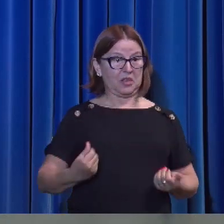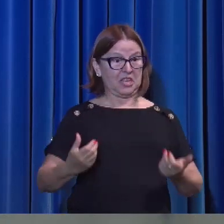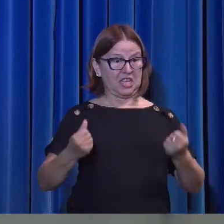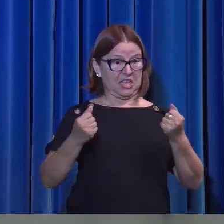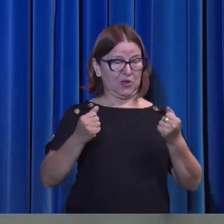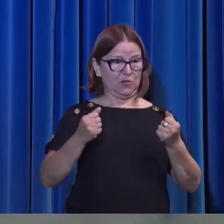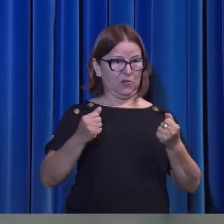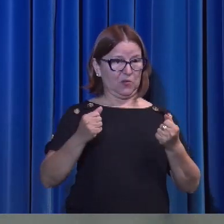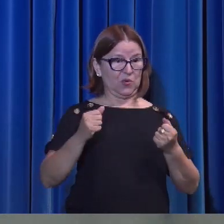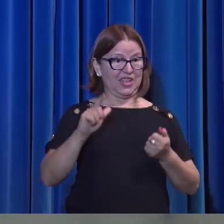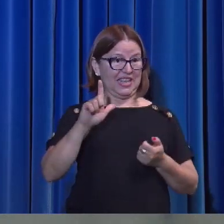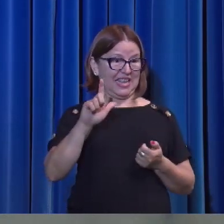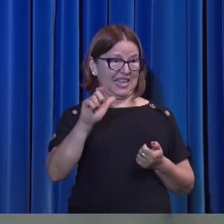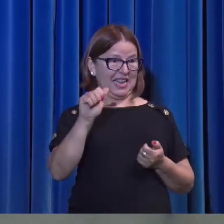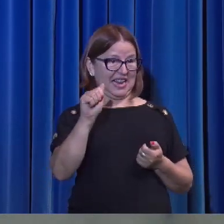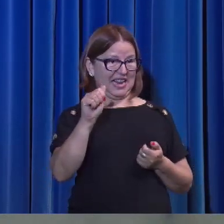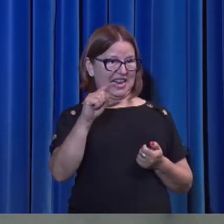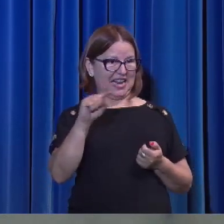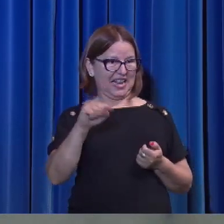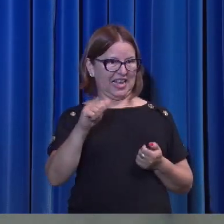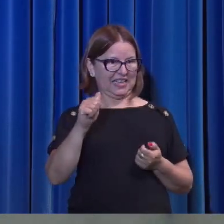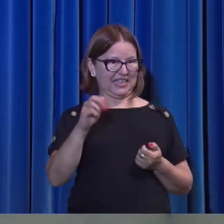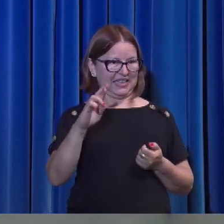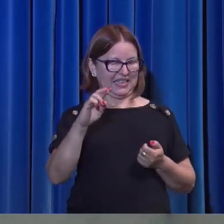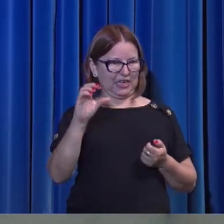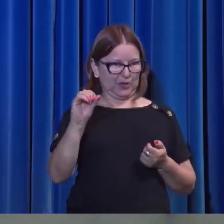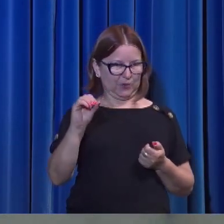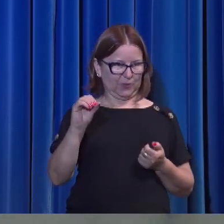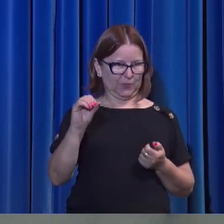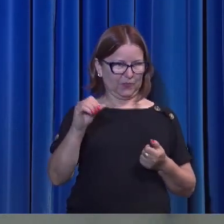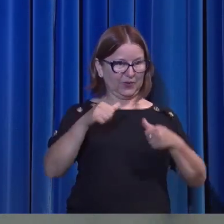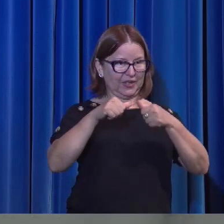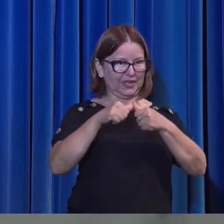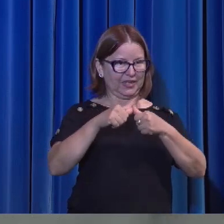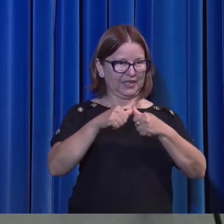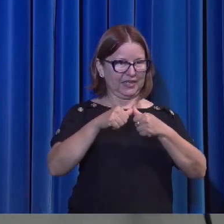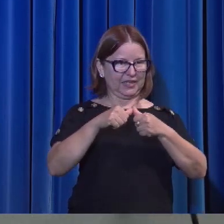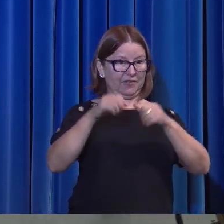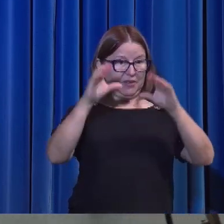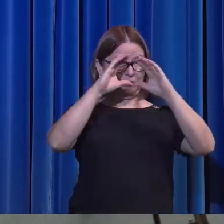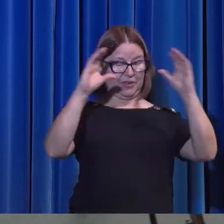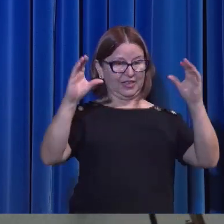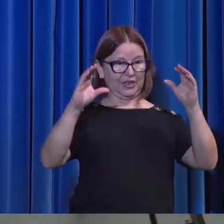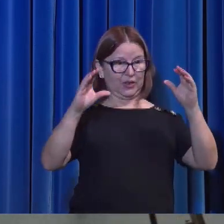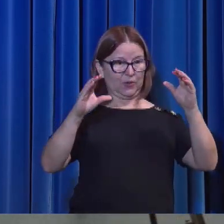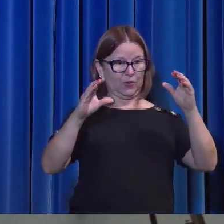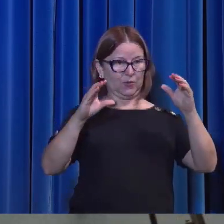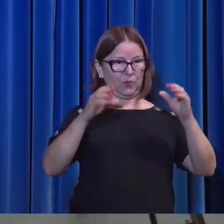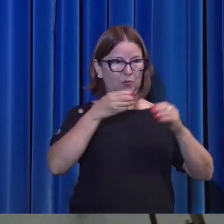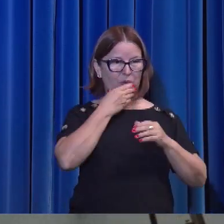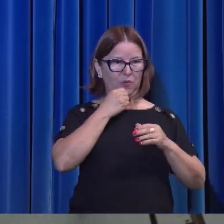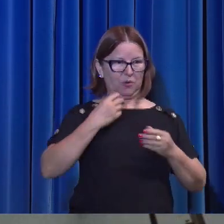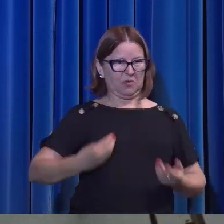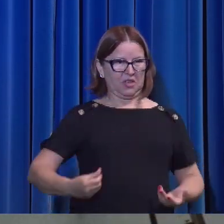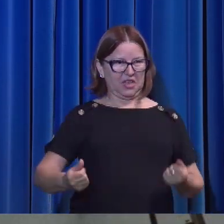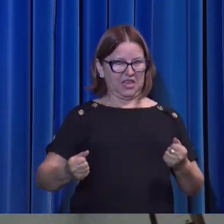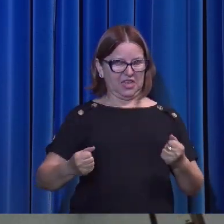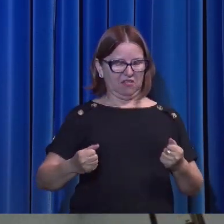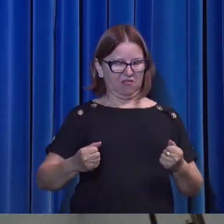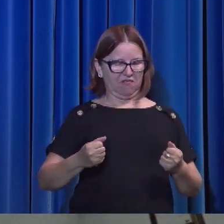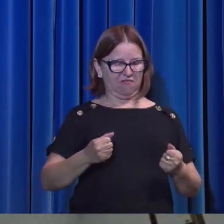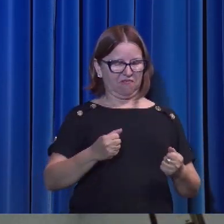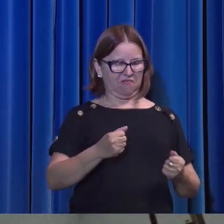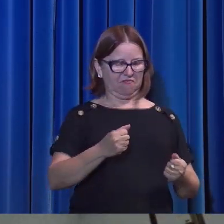o Lázaro que estava lá no paraíso, o Rico estava no Hades, o